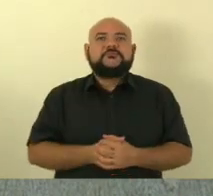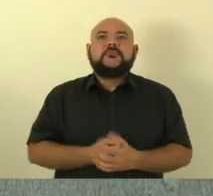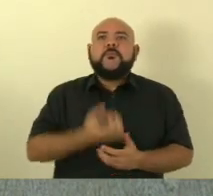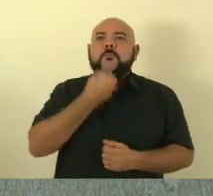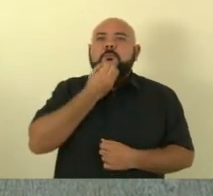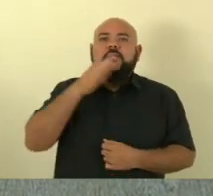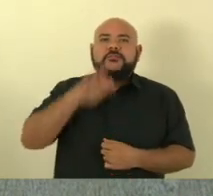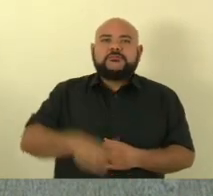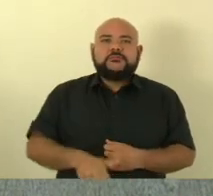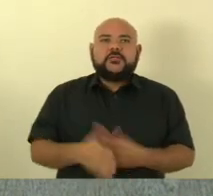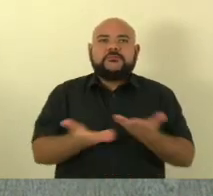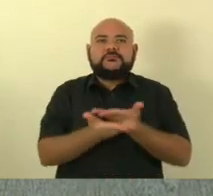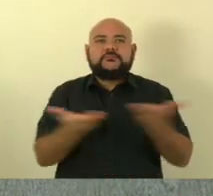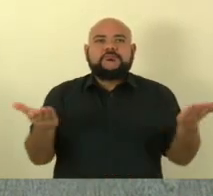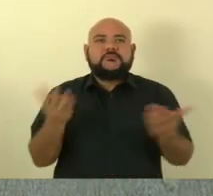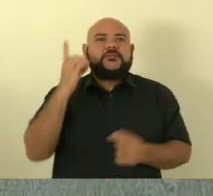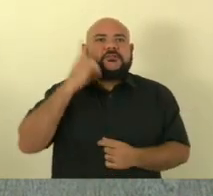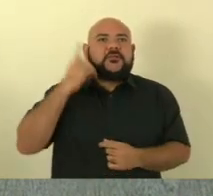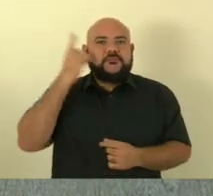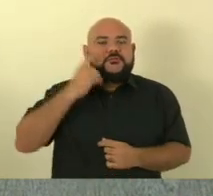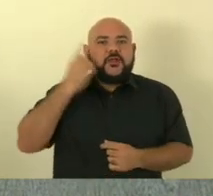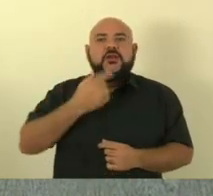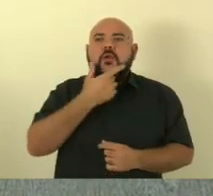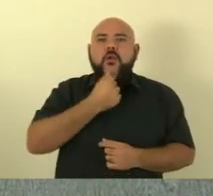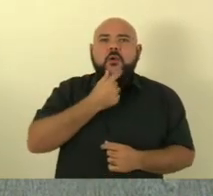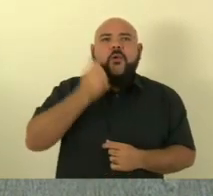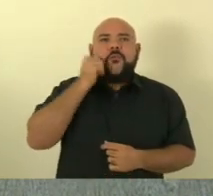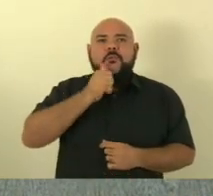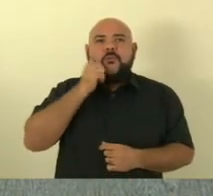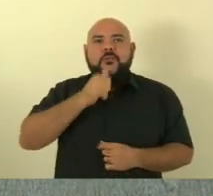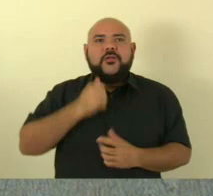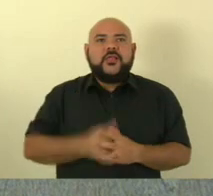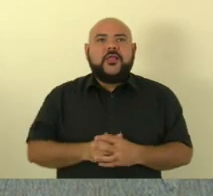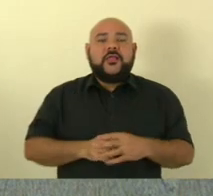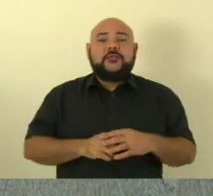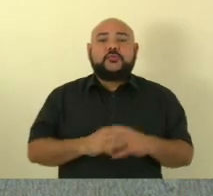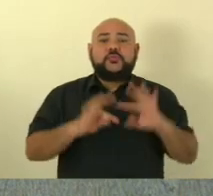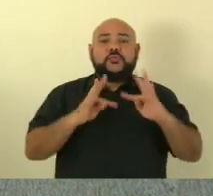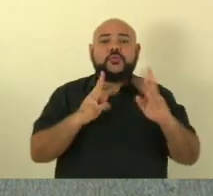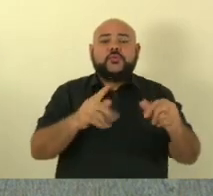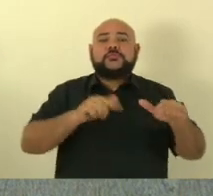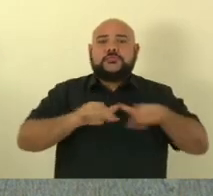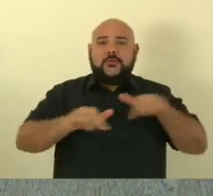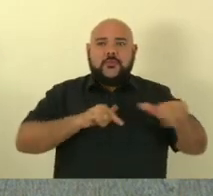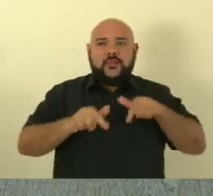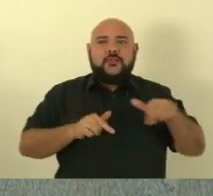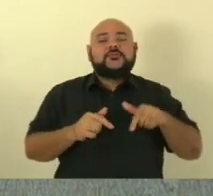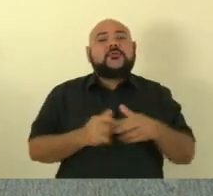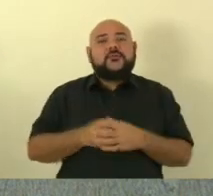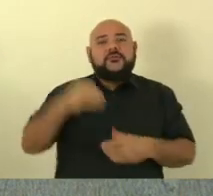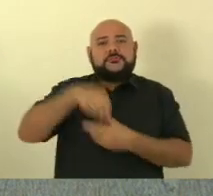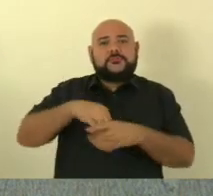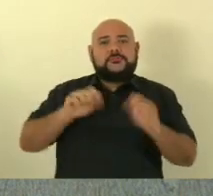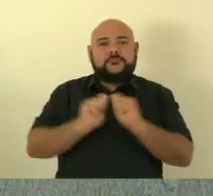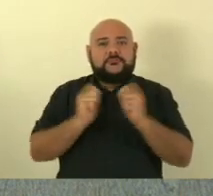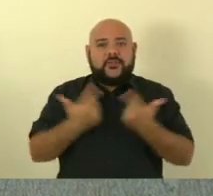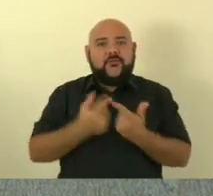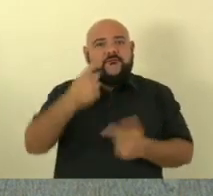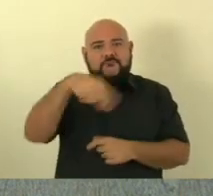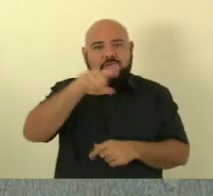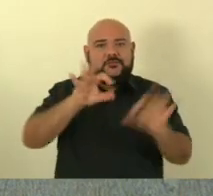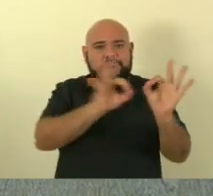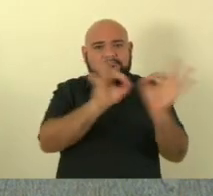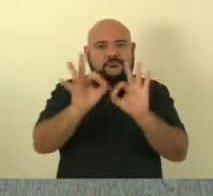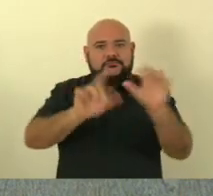senhores deputados deputadas boa tarde servidores dessa casa e todos que nos assistem pela TV Assembleia eu